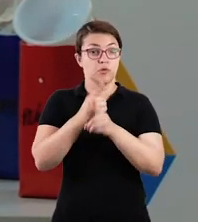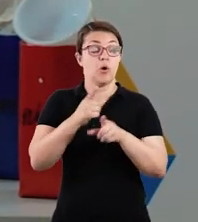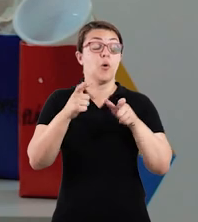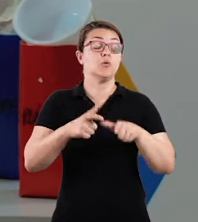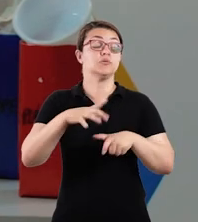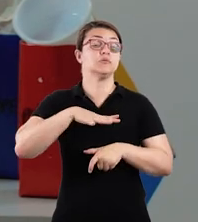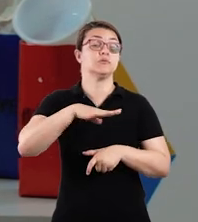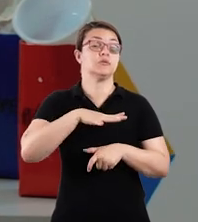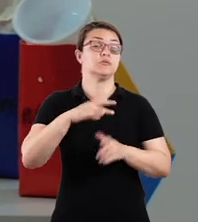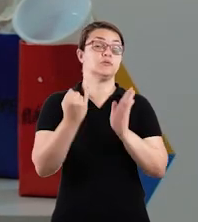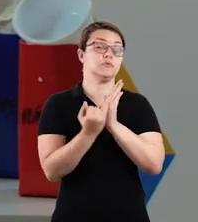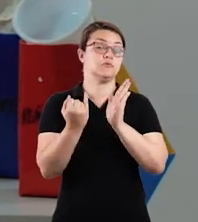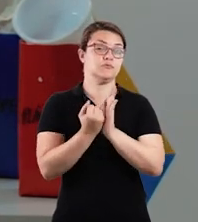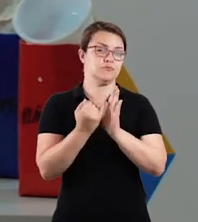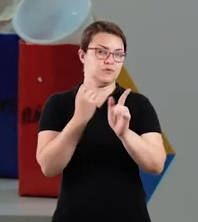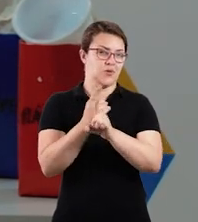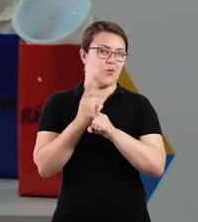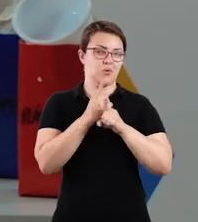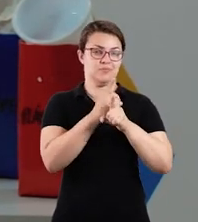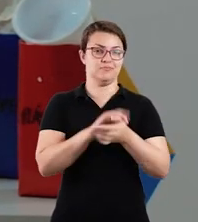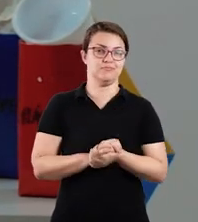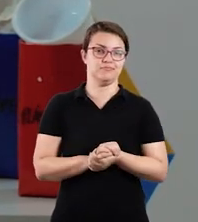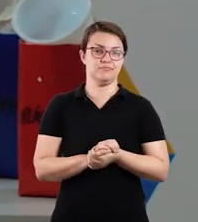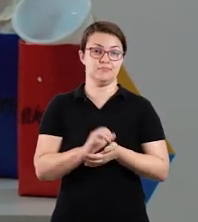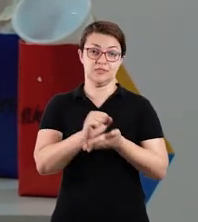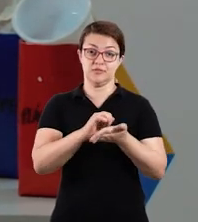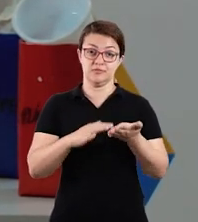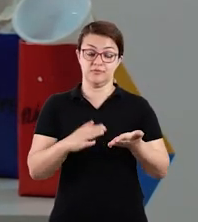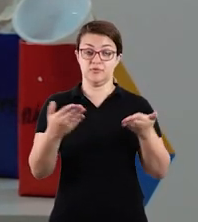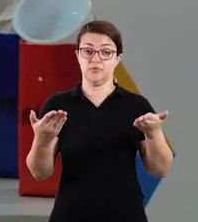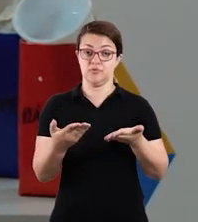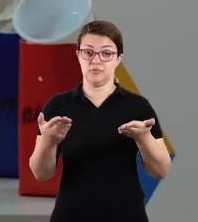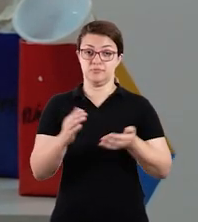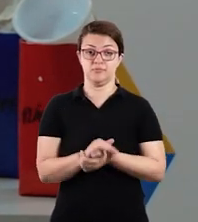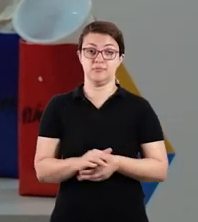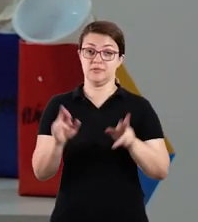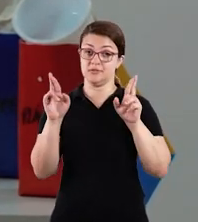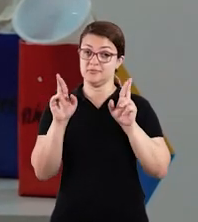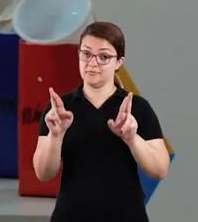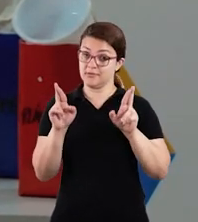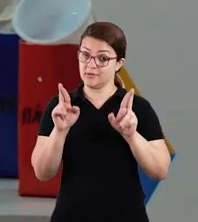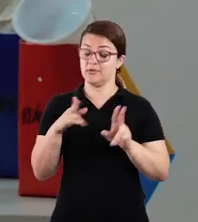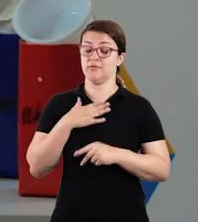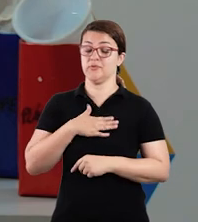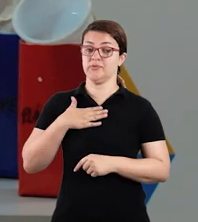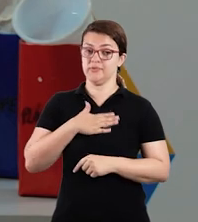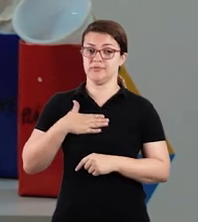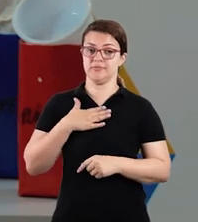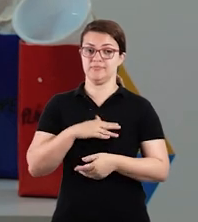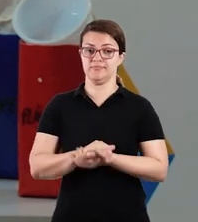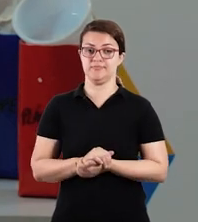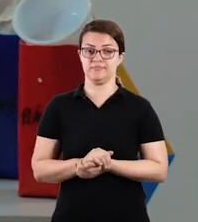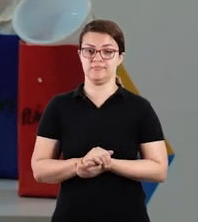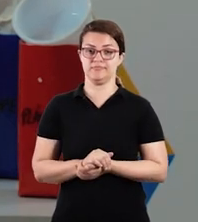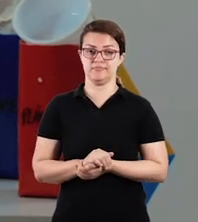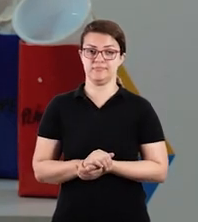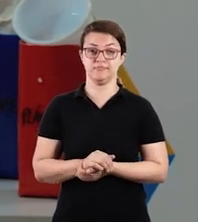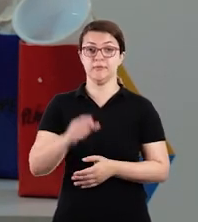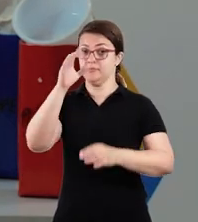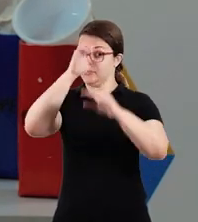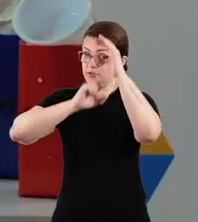região de Itapevi. Tá certo? Bom, essas foram as atividades de hoje. Eu espero que vocês tenham gostado.